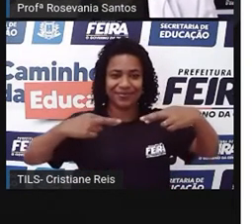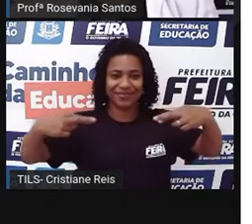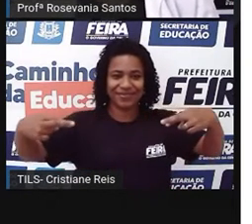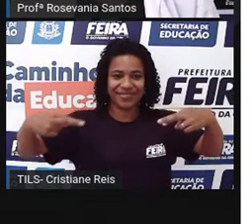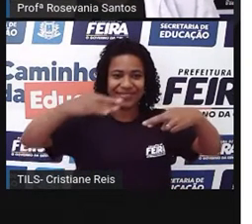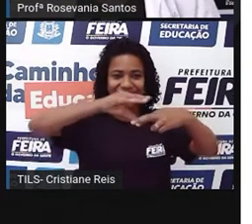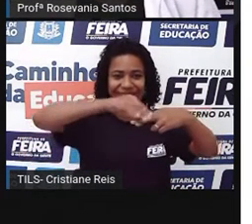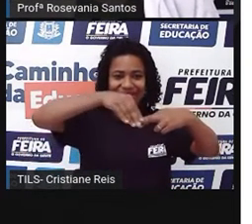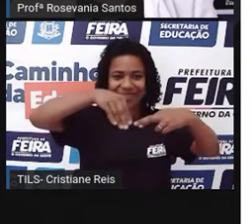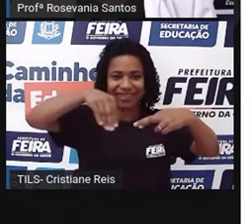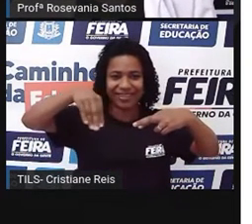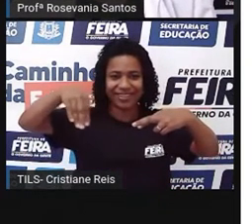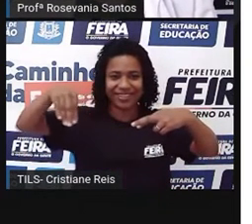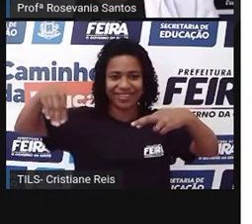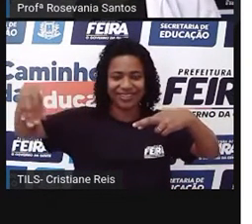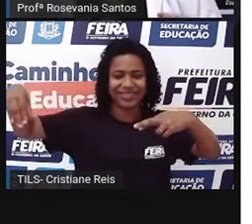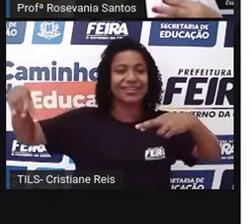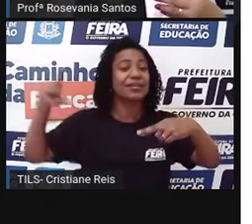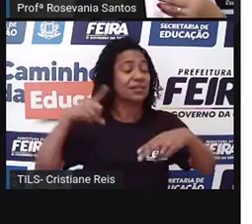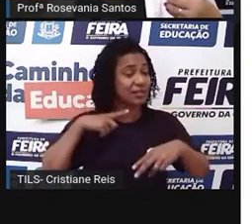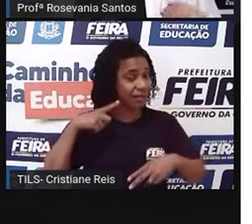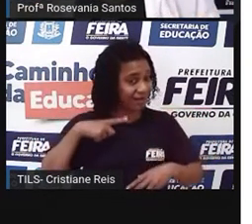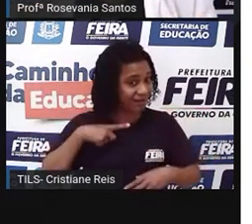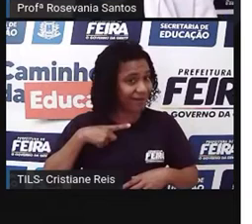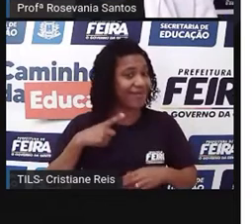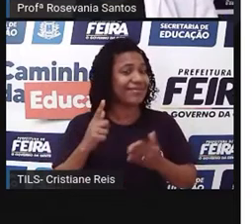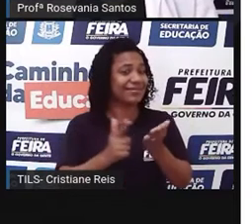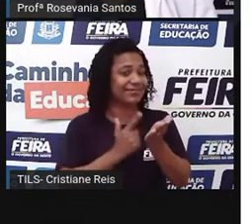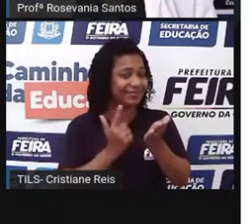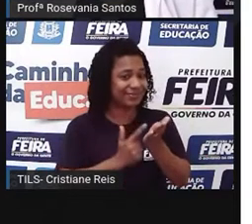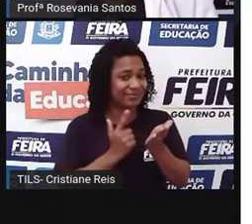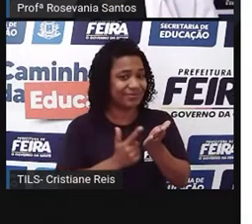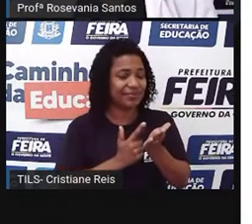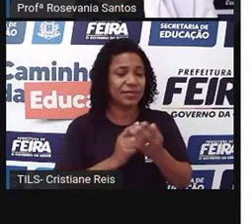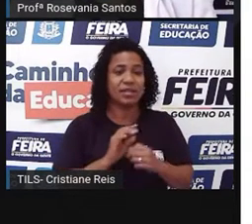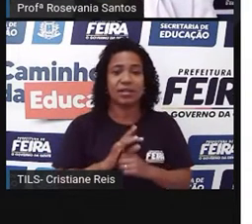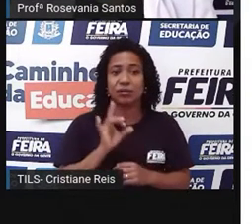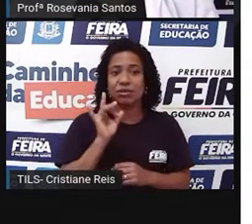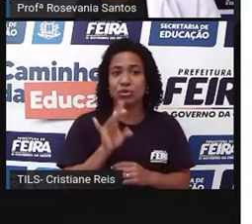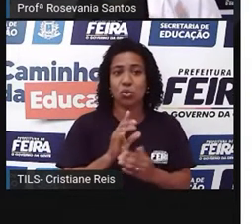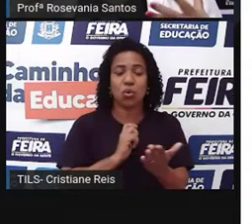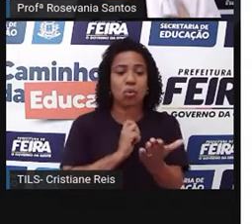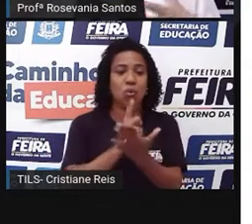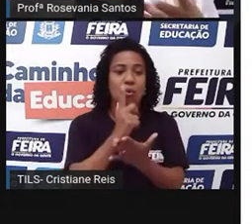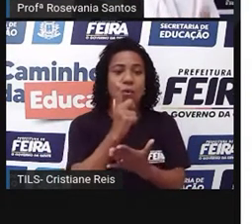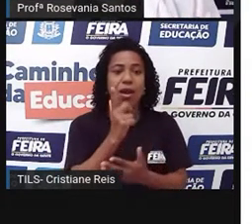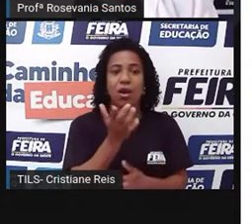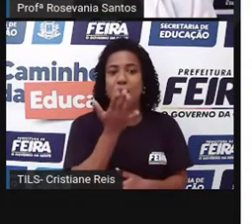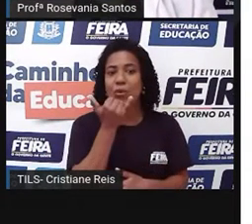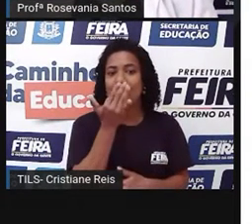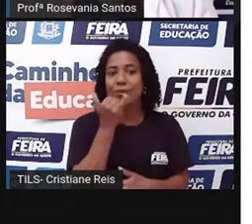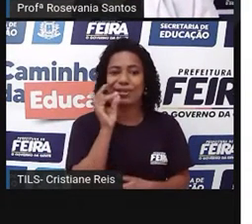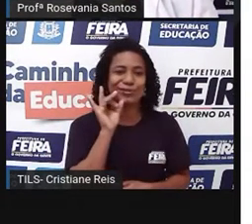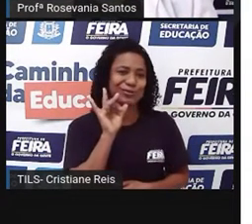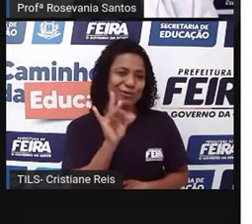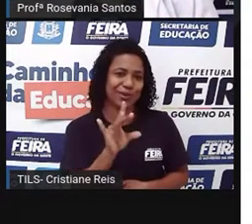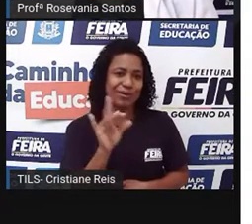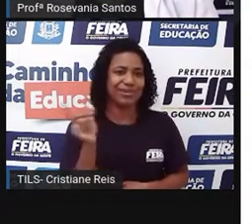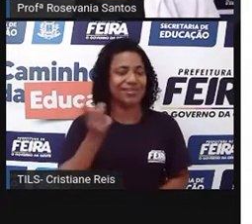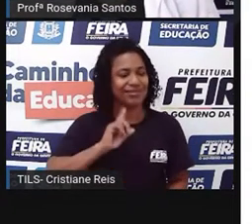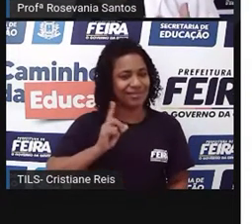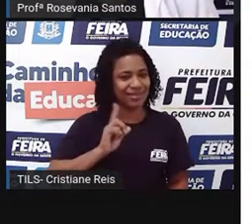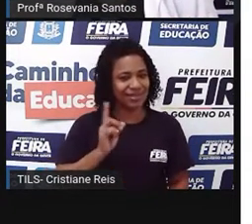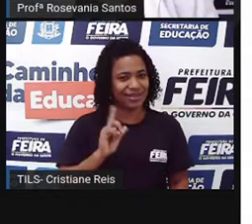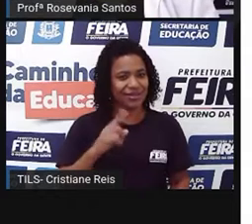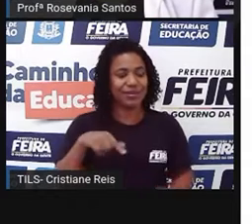feiras dessas que a gente falou, quase todas elas têm, né, não é só essa questão do comprar alimentos, e de comprar utensílios para